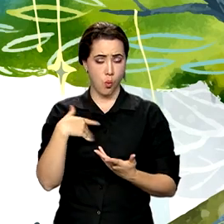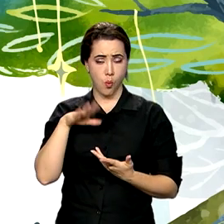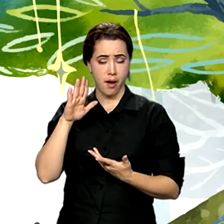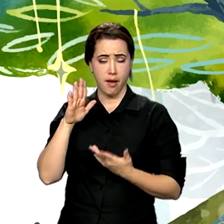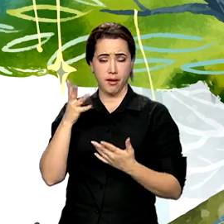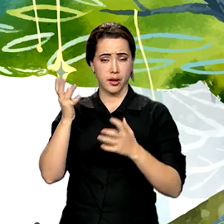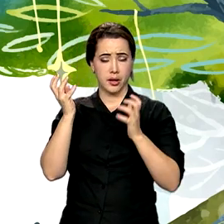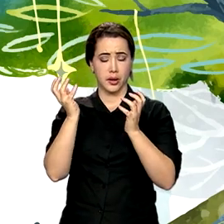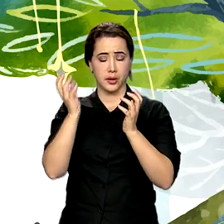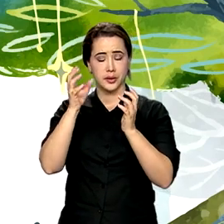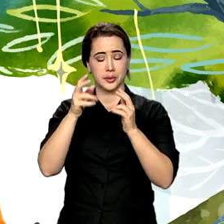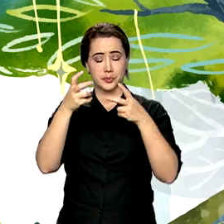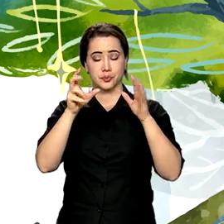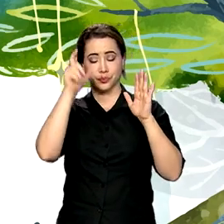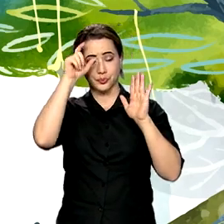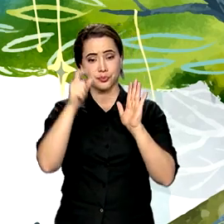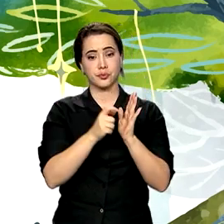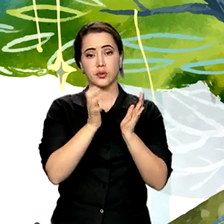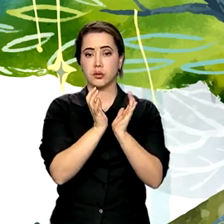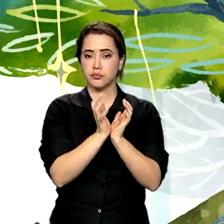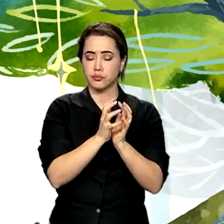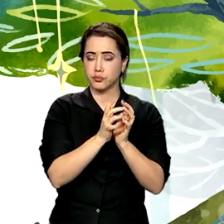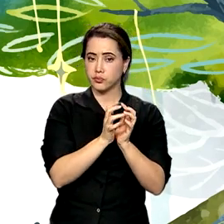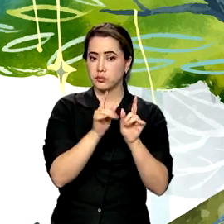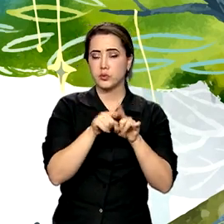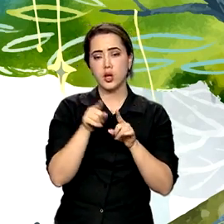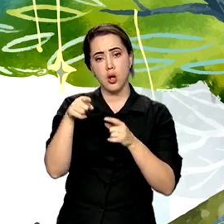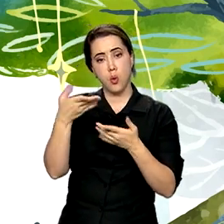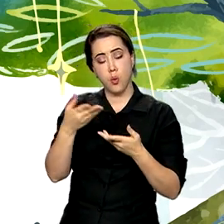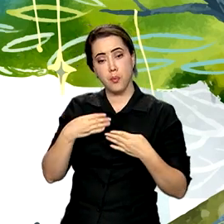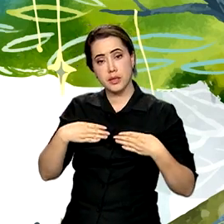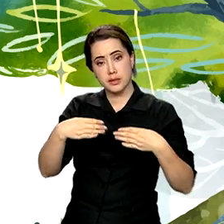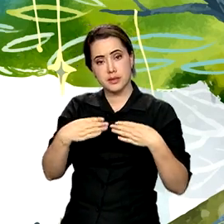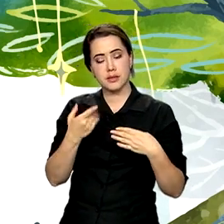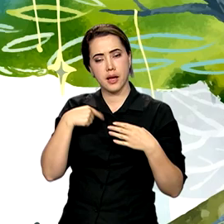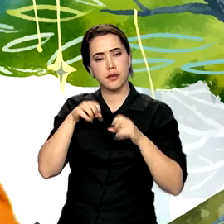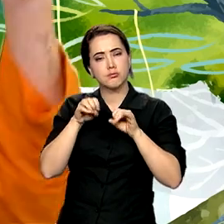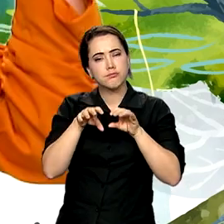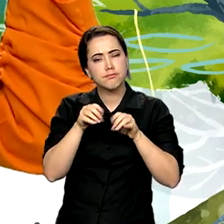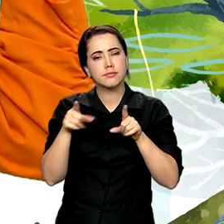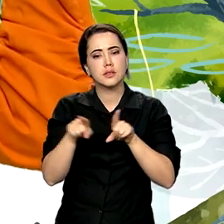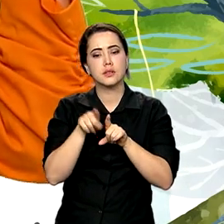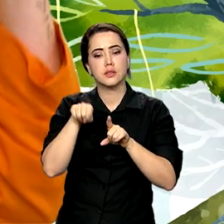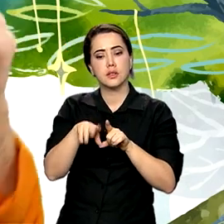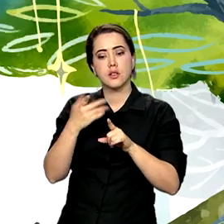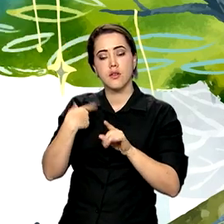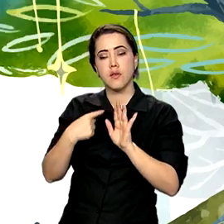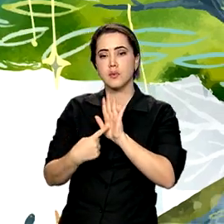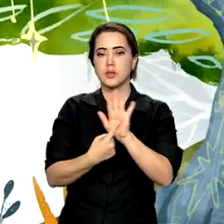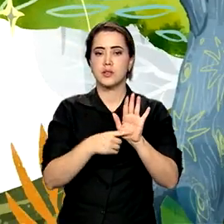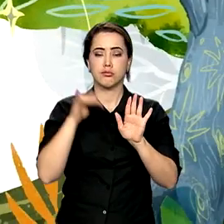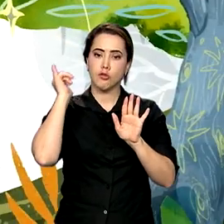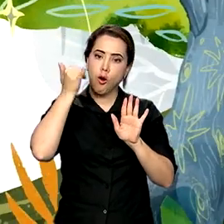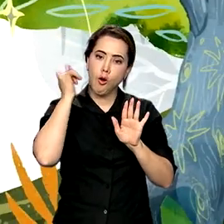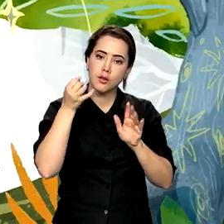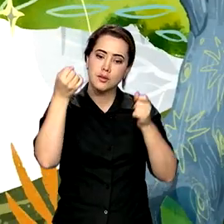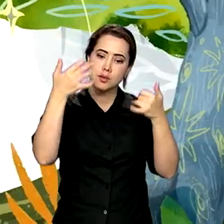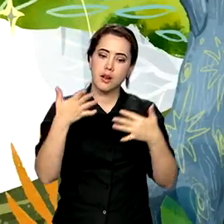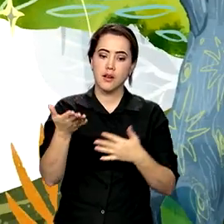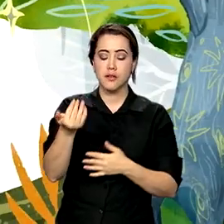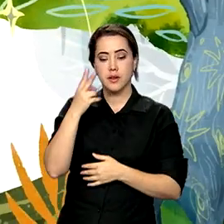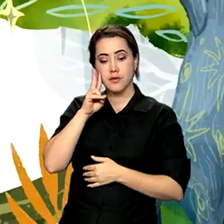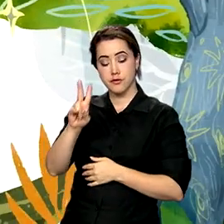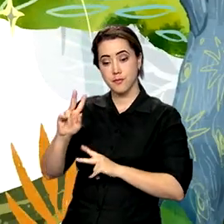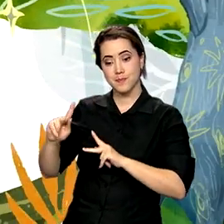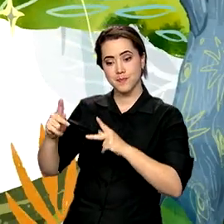Ministério da Educação oferece o programa Conta Pra Mim, que vai ajudar você a ser o herói de sua criança. Corre aqui nesse